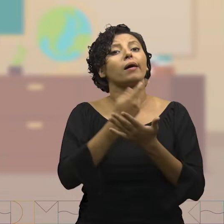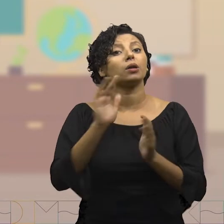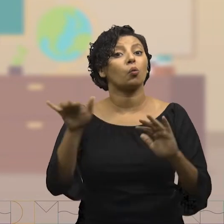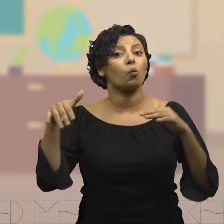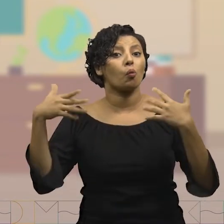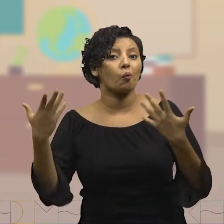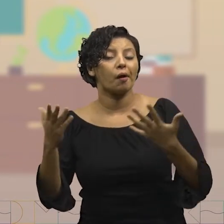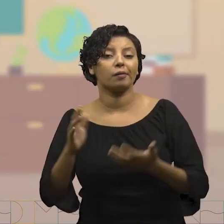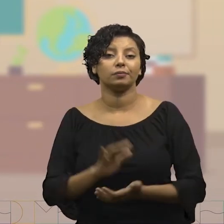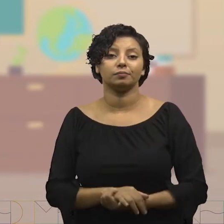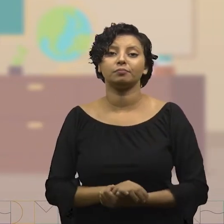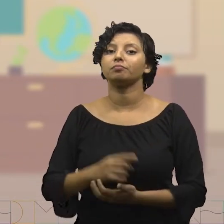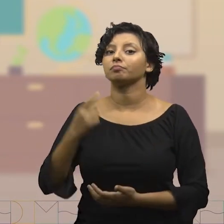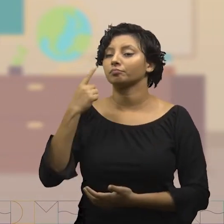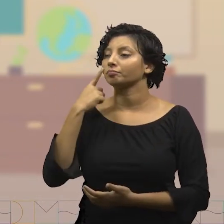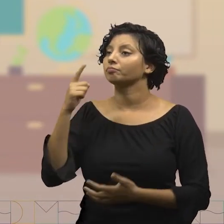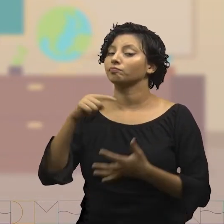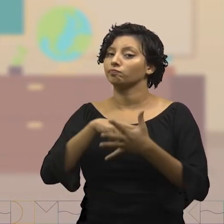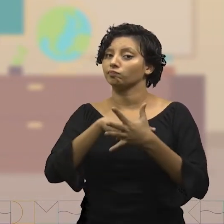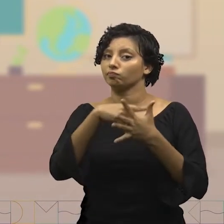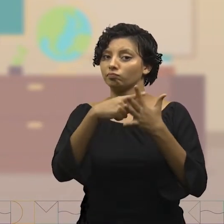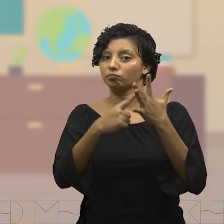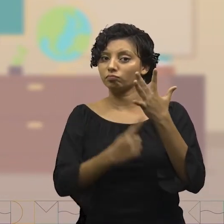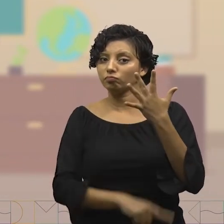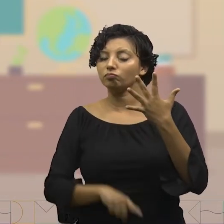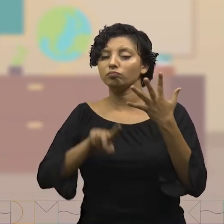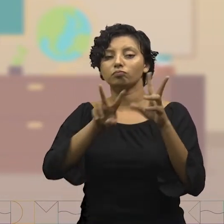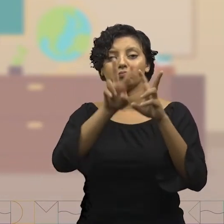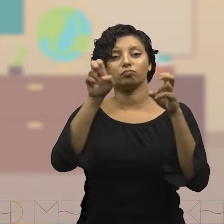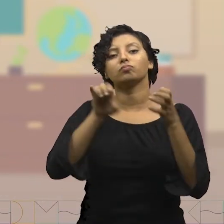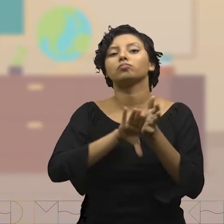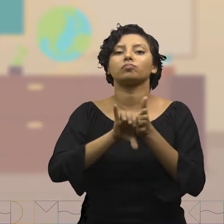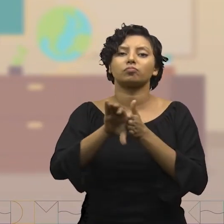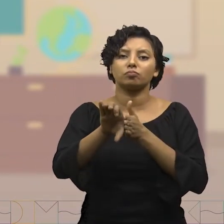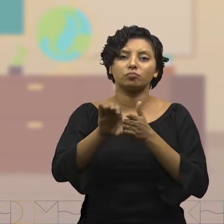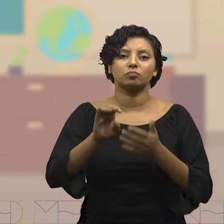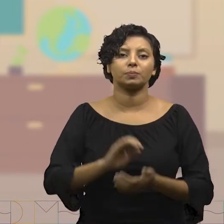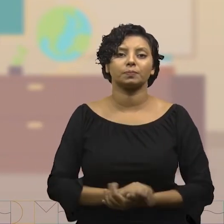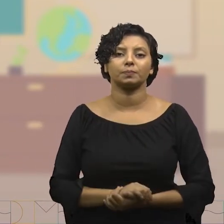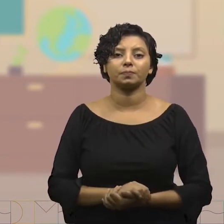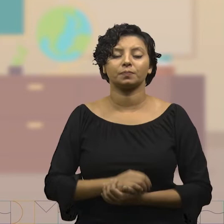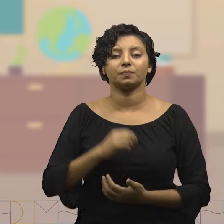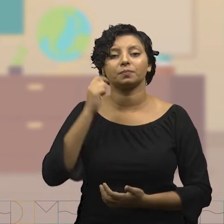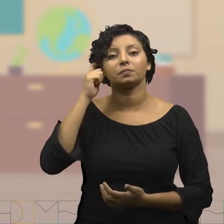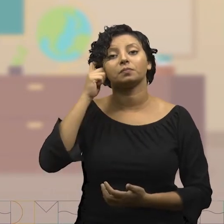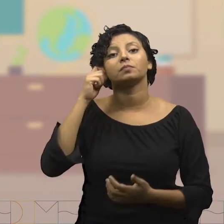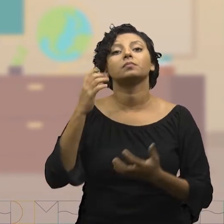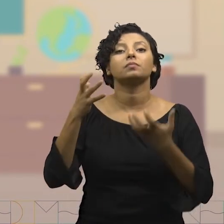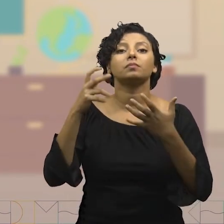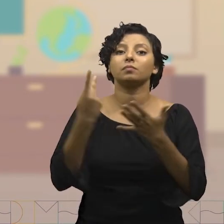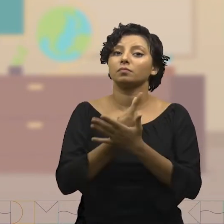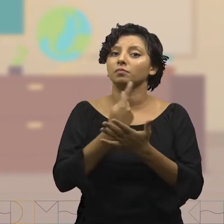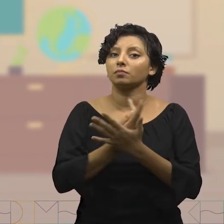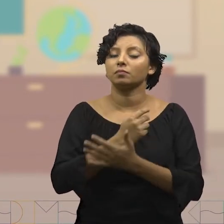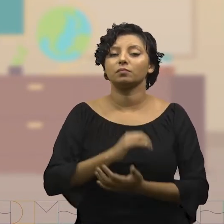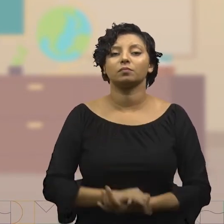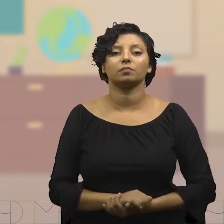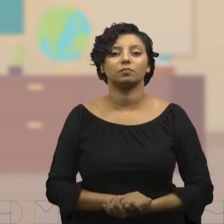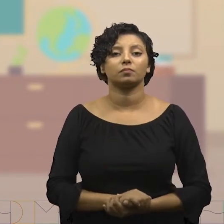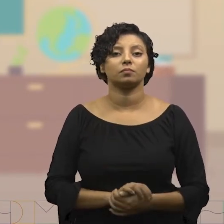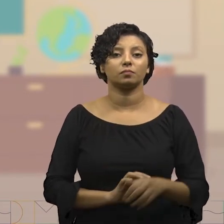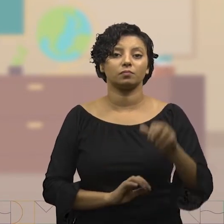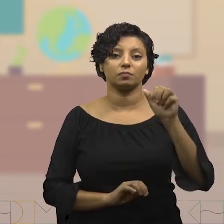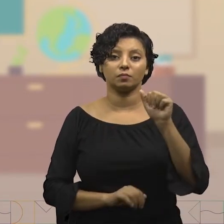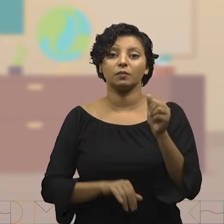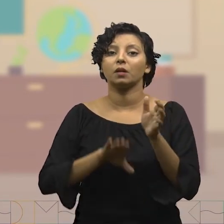incorreta. Então, você tem aí 5 alternativas sobre as bactérias. A questão que é a incorreta. Em